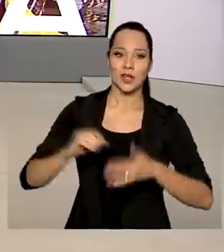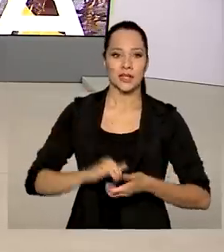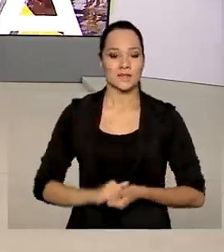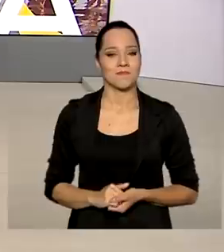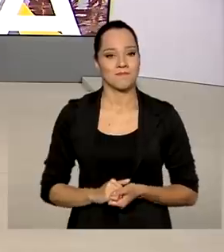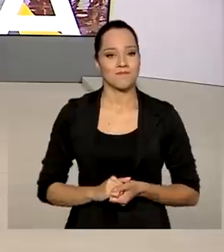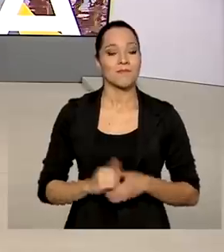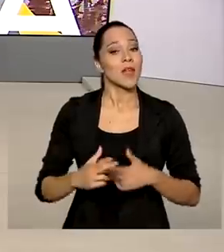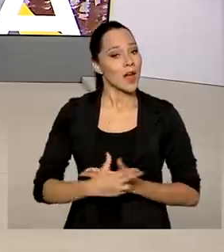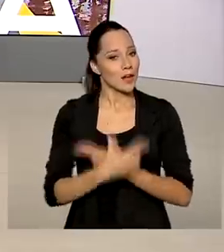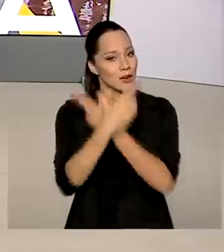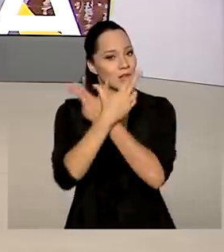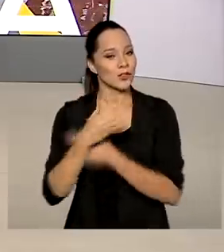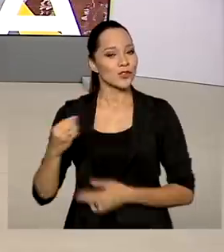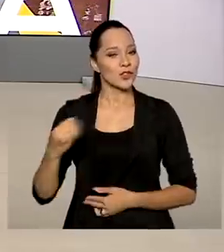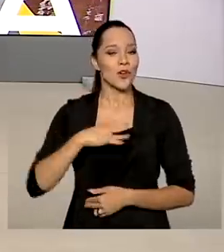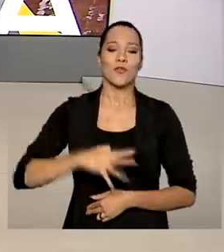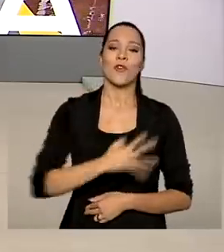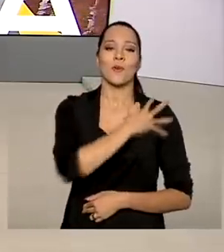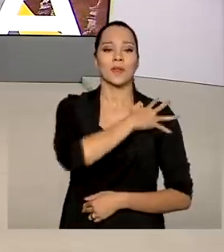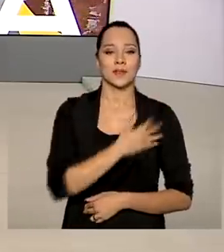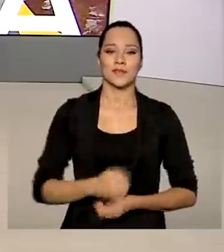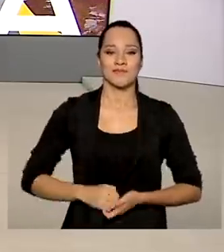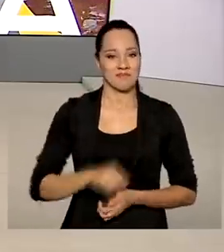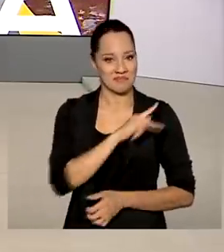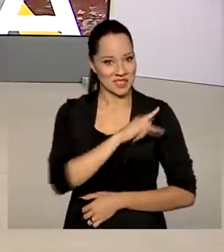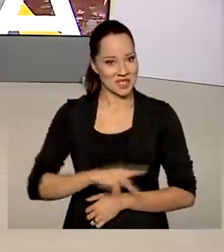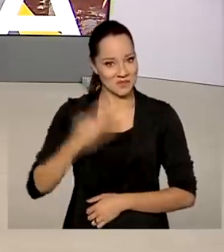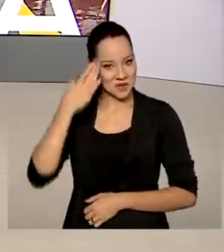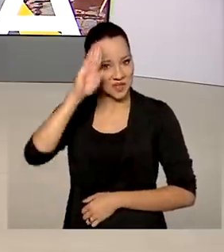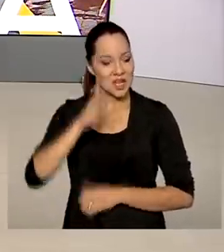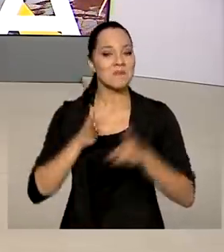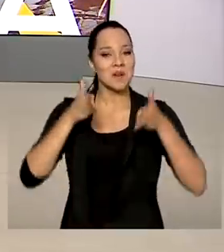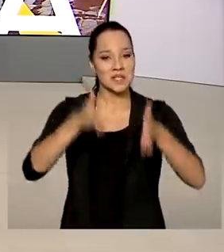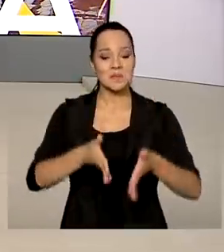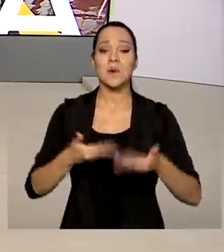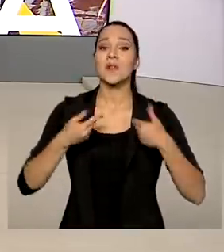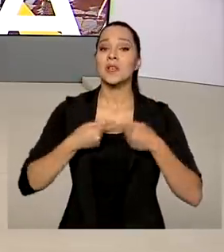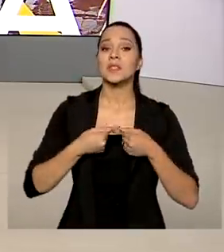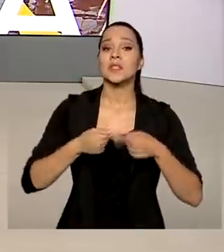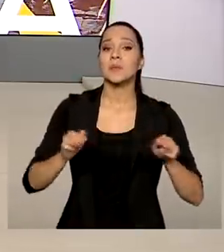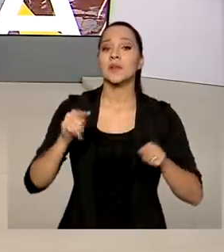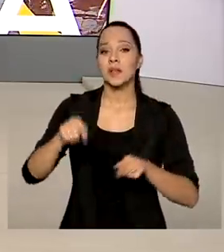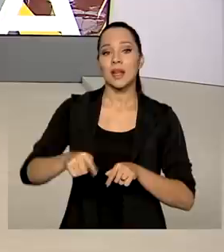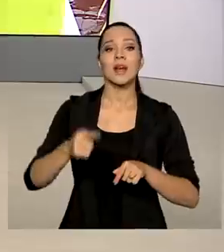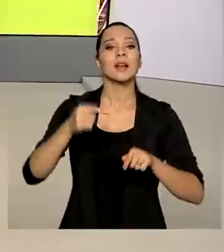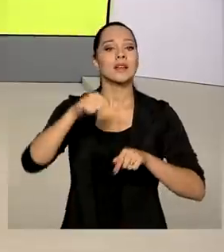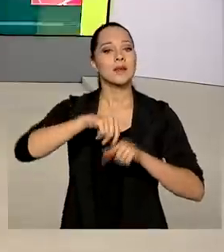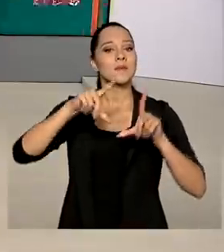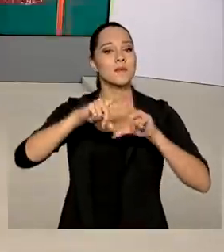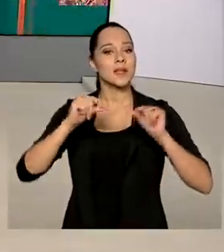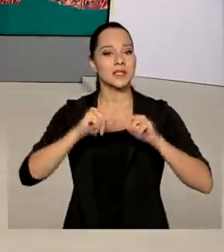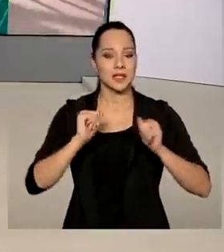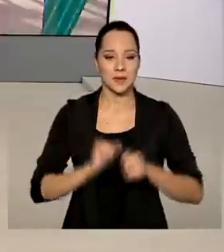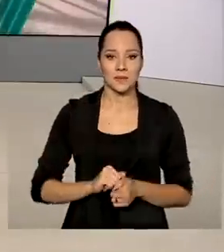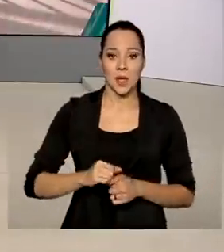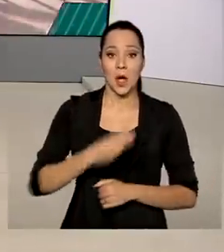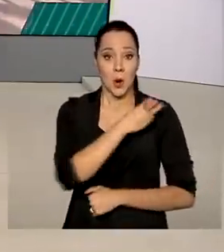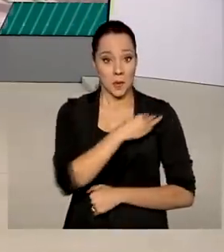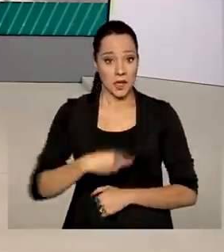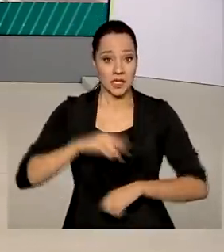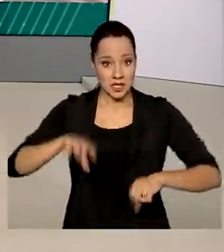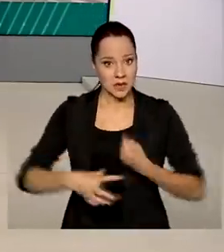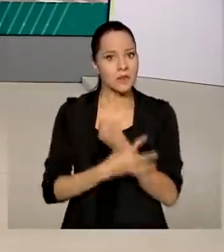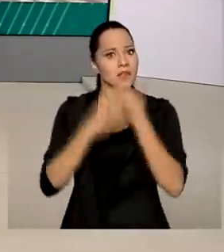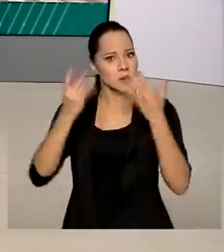A aeronáutica tem novo comandante. O presidente Jair Bolsonaro participou da cerimônia na base aérea em Brasília. O ministro da Defesa falou da